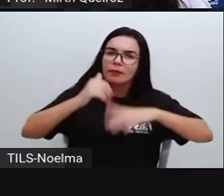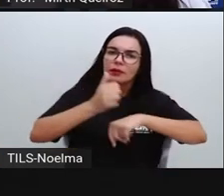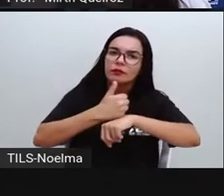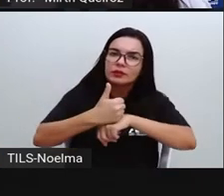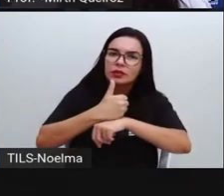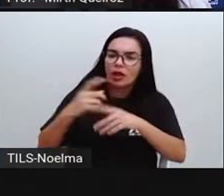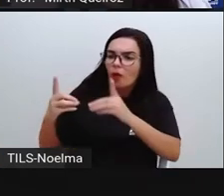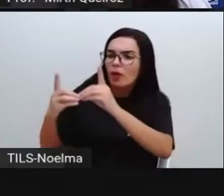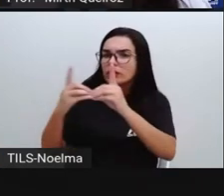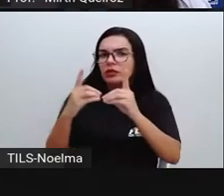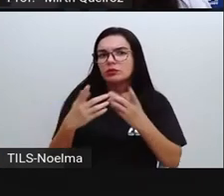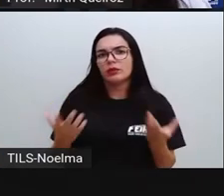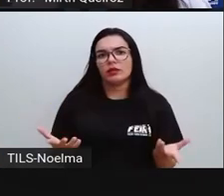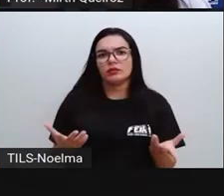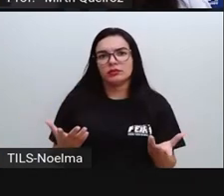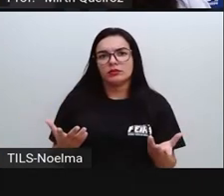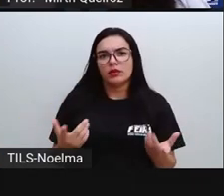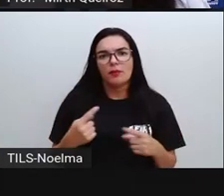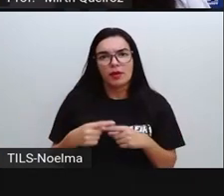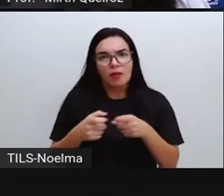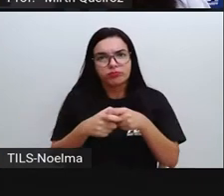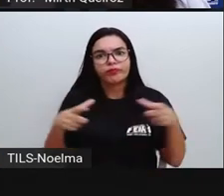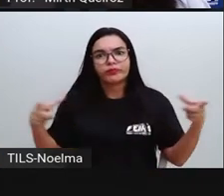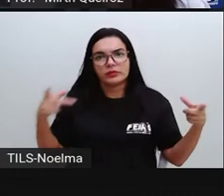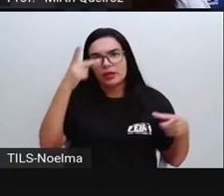esse público que é tão imenso, que é tão gigante.